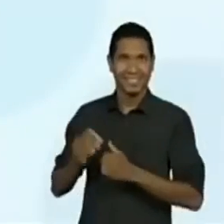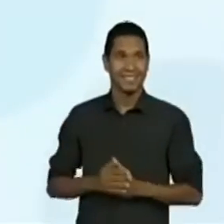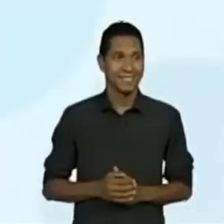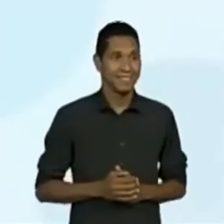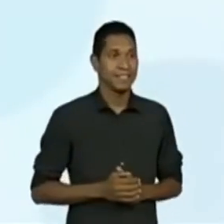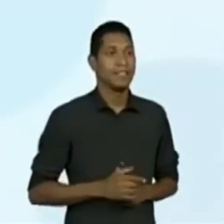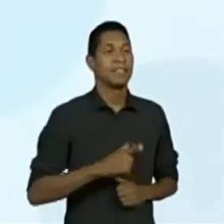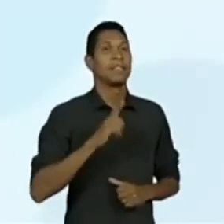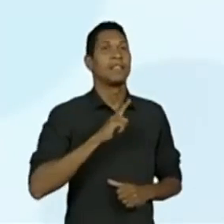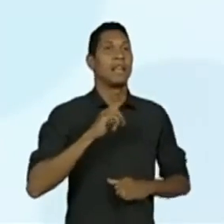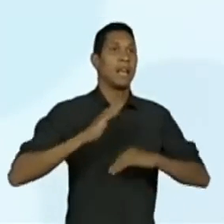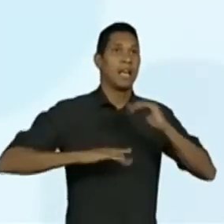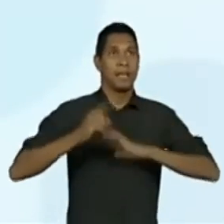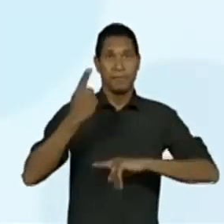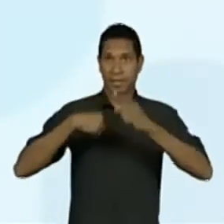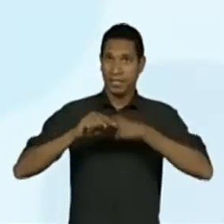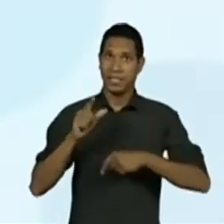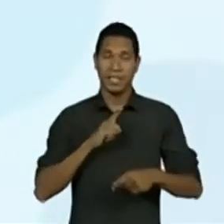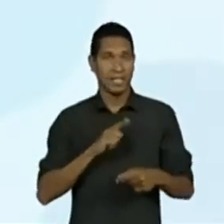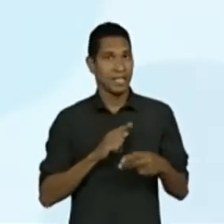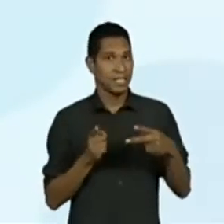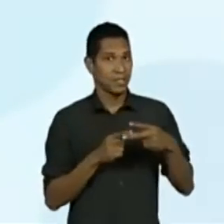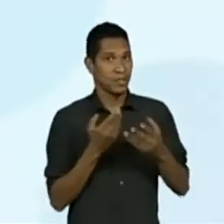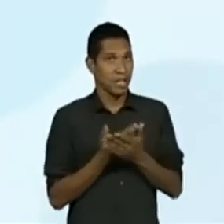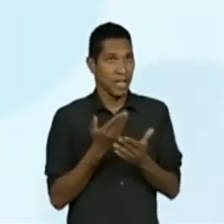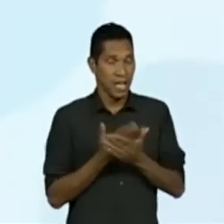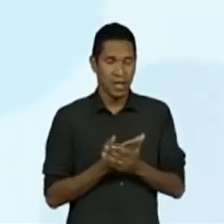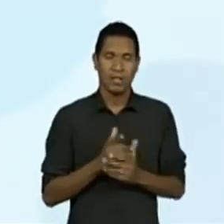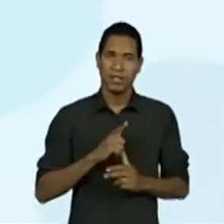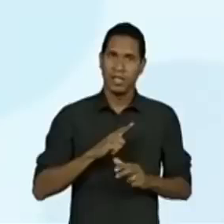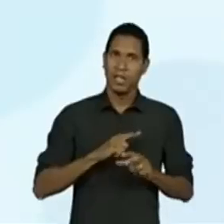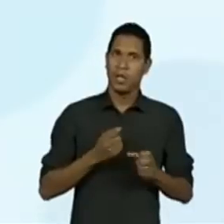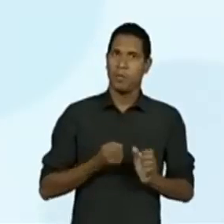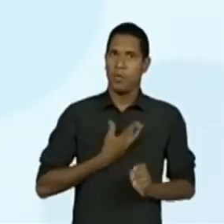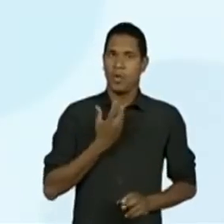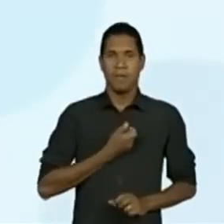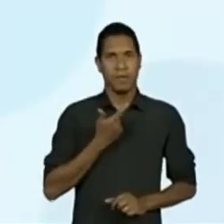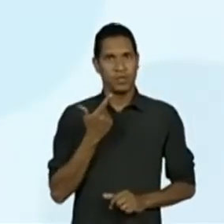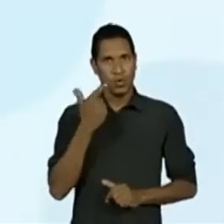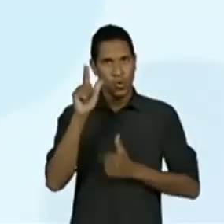As habilidades dessa segunda aula, outros poemas, são